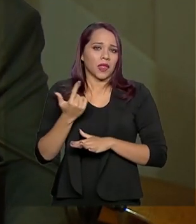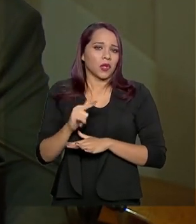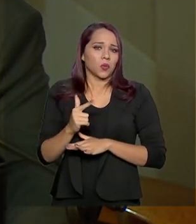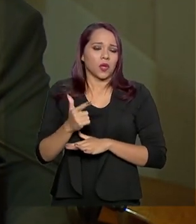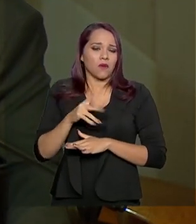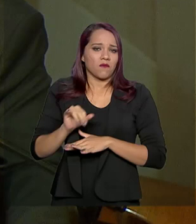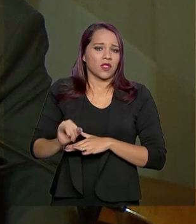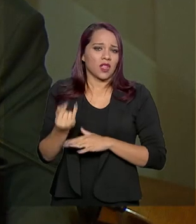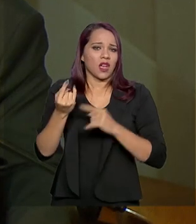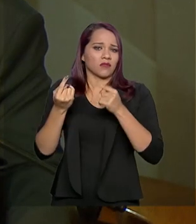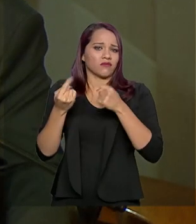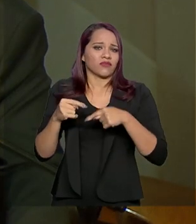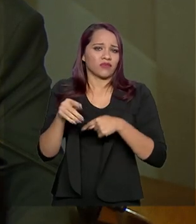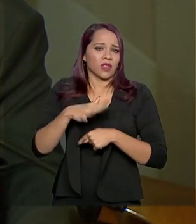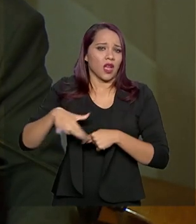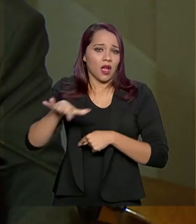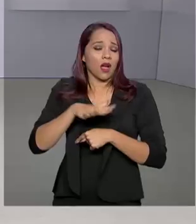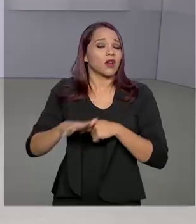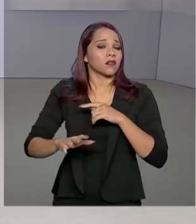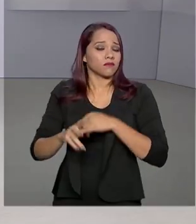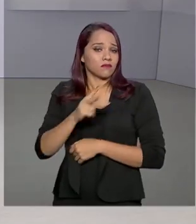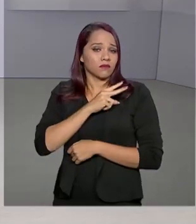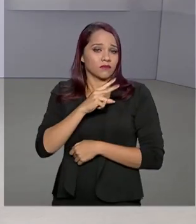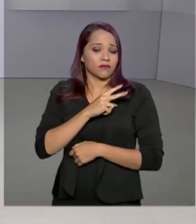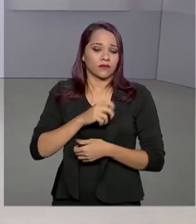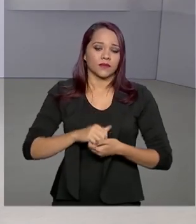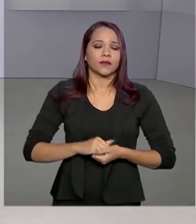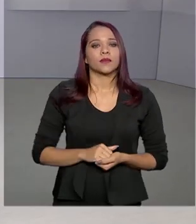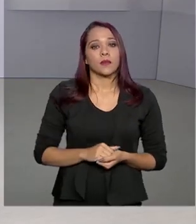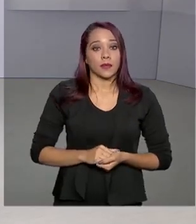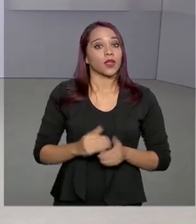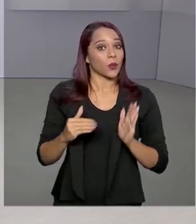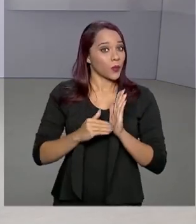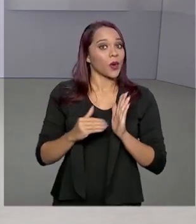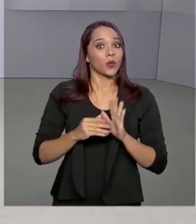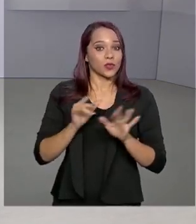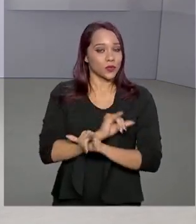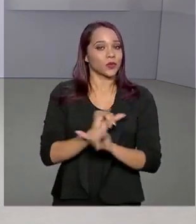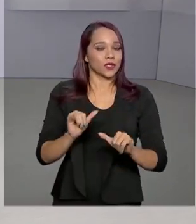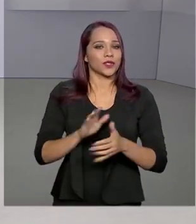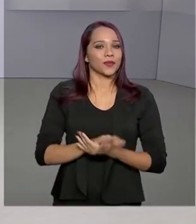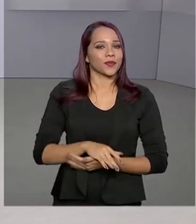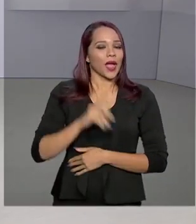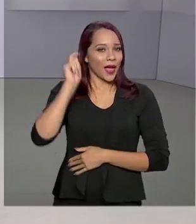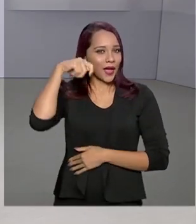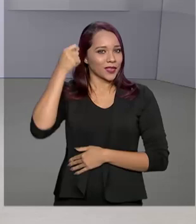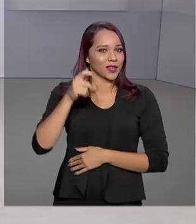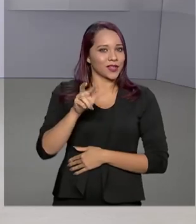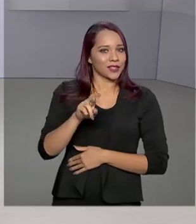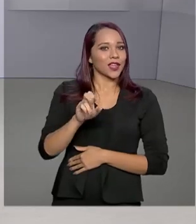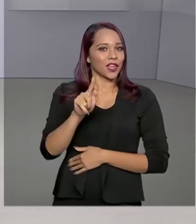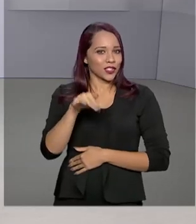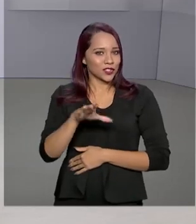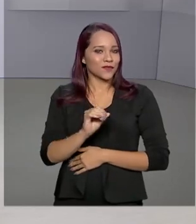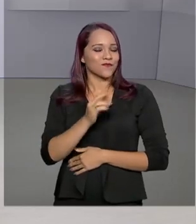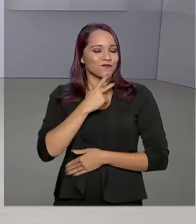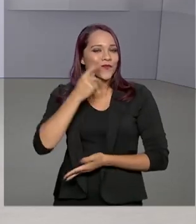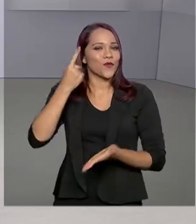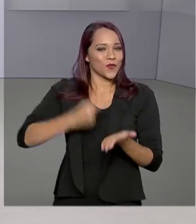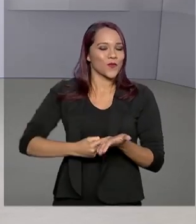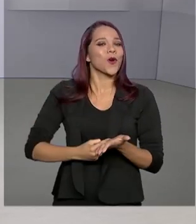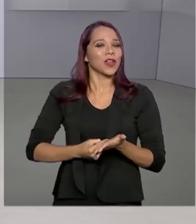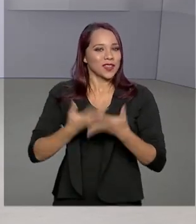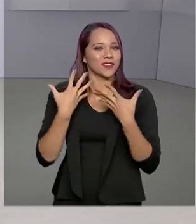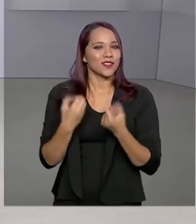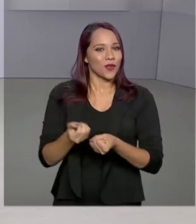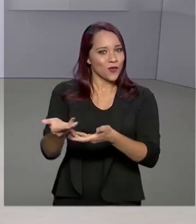dentro do setor privado. E uma última notícia. A atriz Regina Duarte confirmou há pouco que